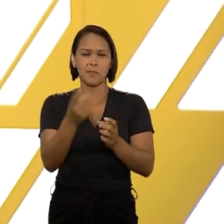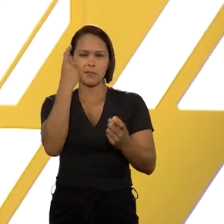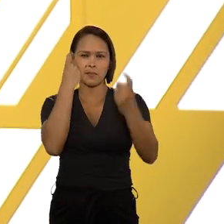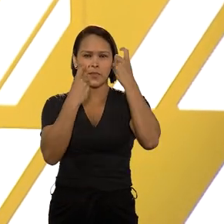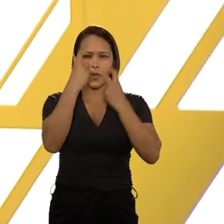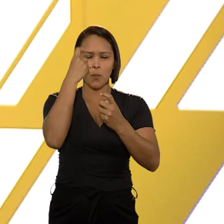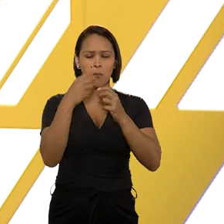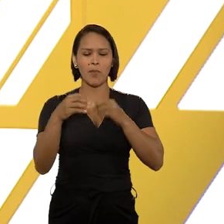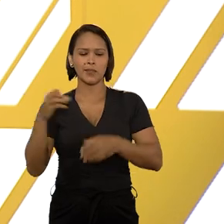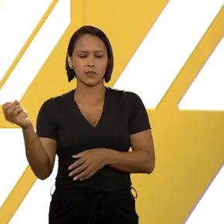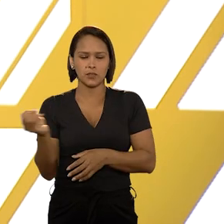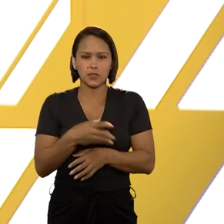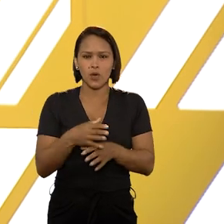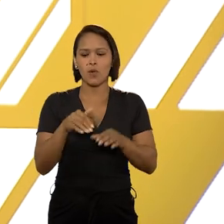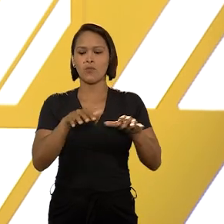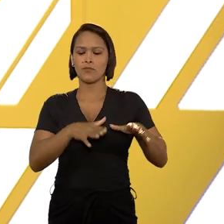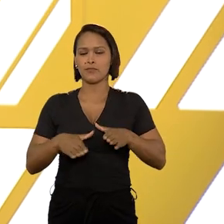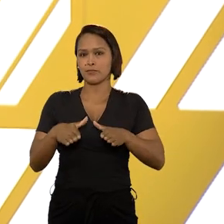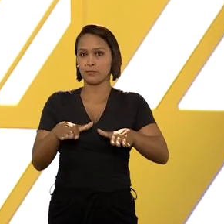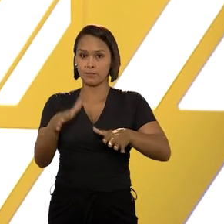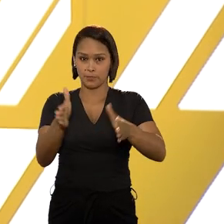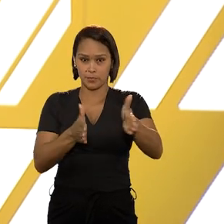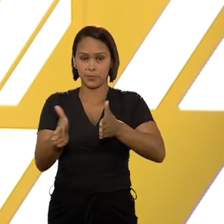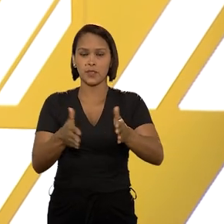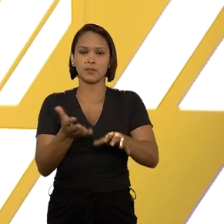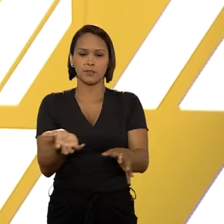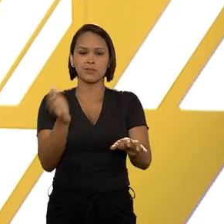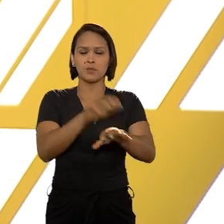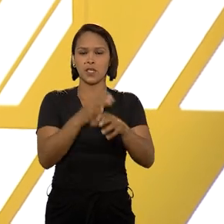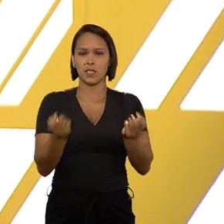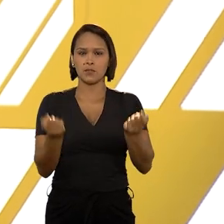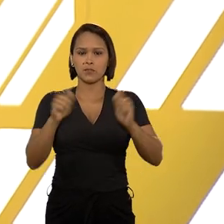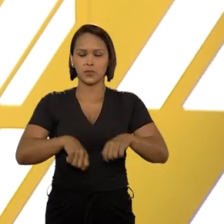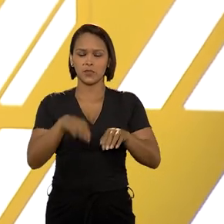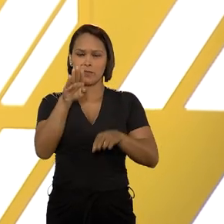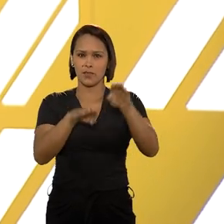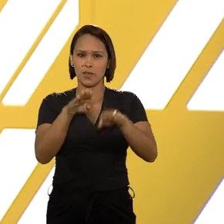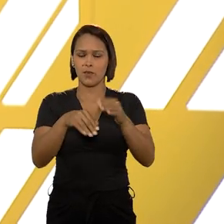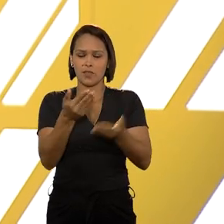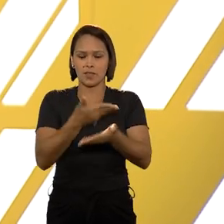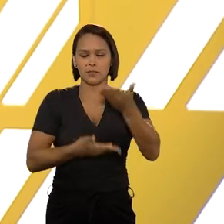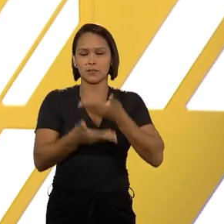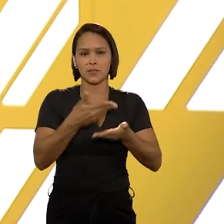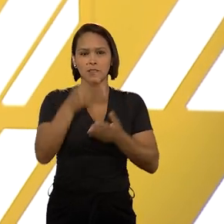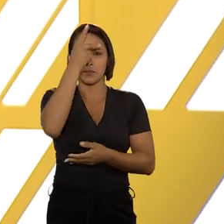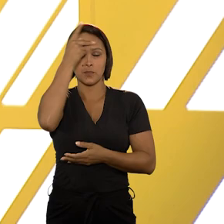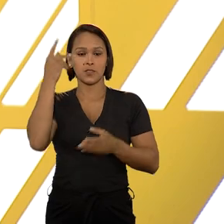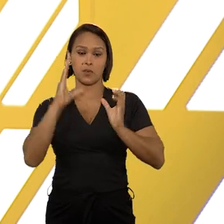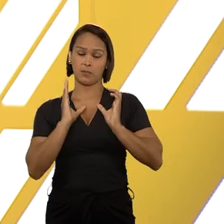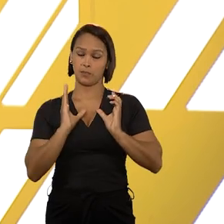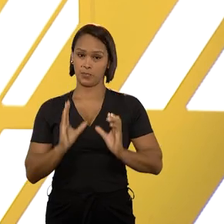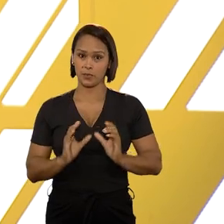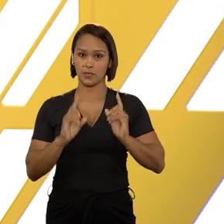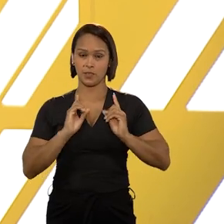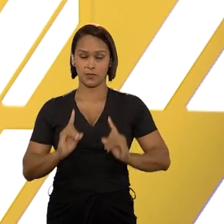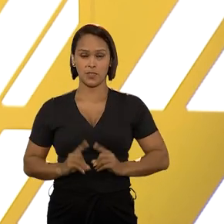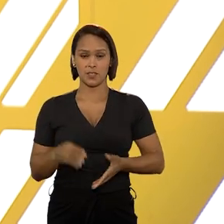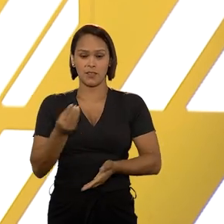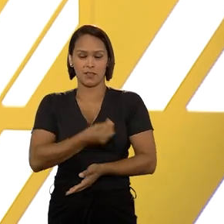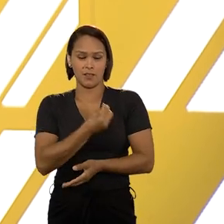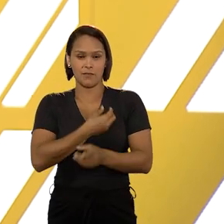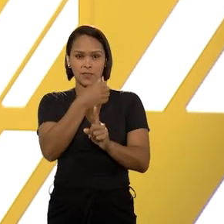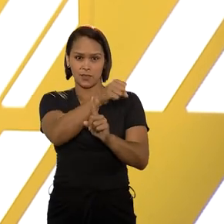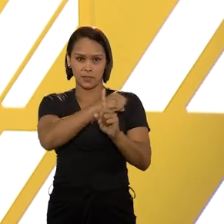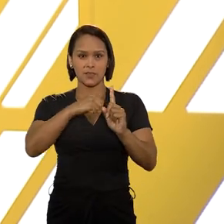sempre preocupado em criar ferramentas de inclusão que possibilitem a igualdade de participação de pessoas com deficiência